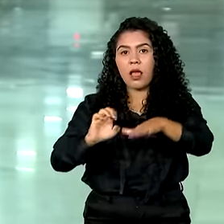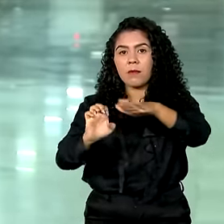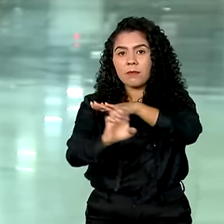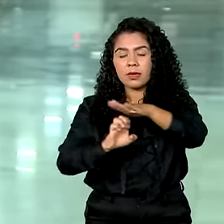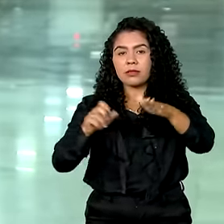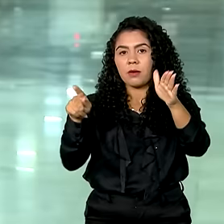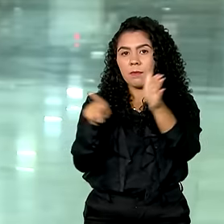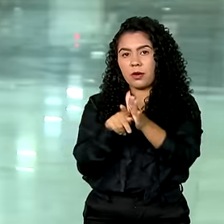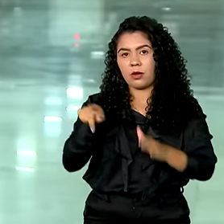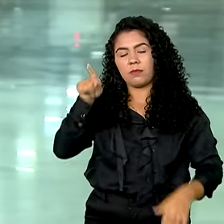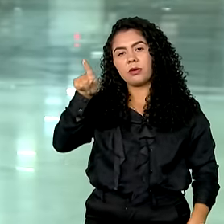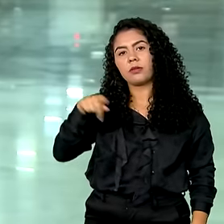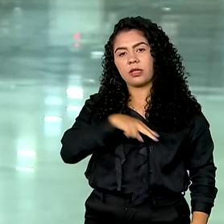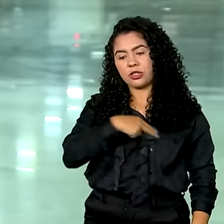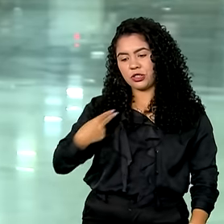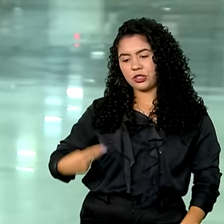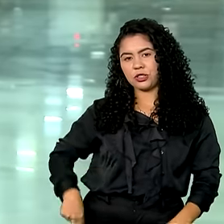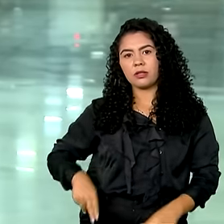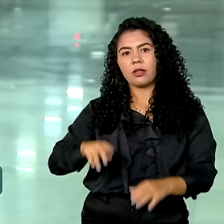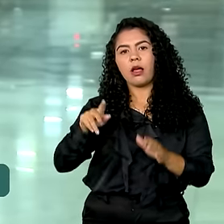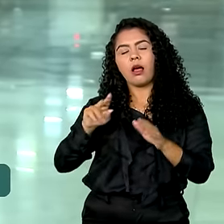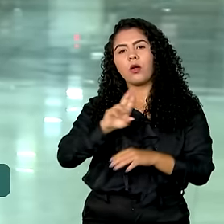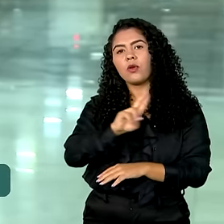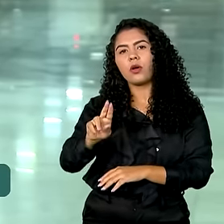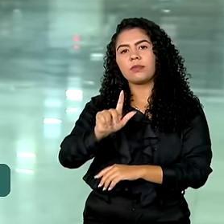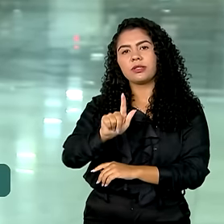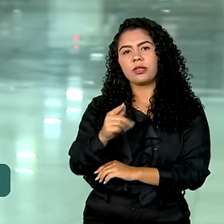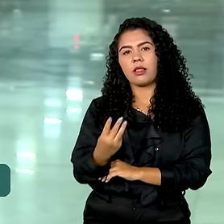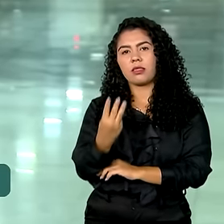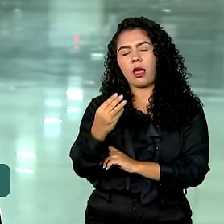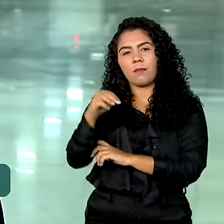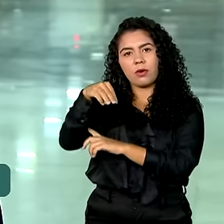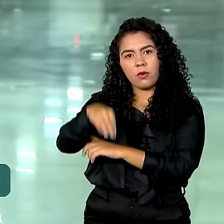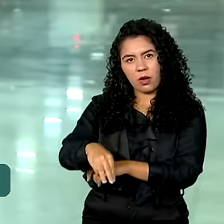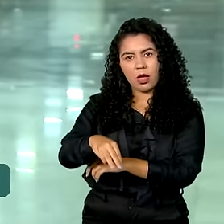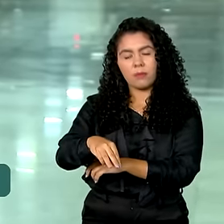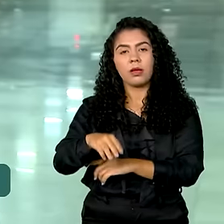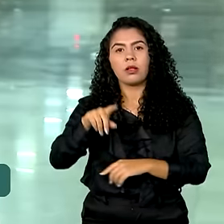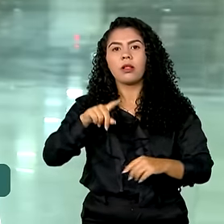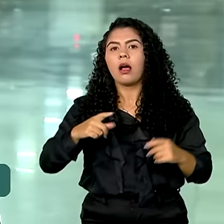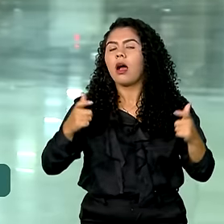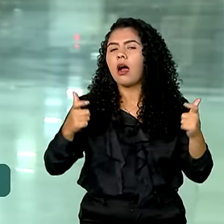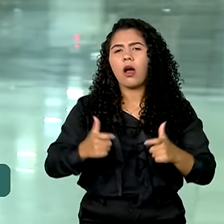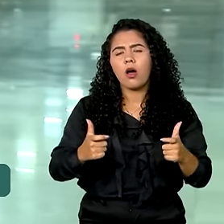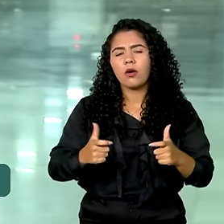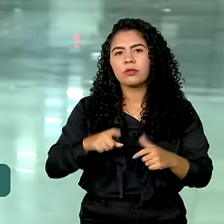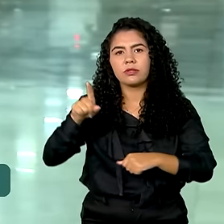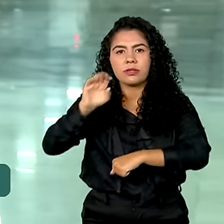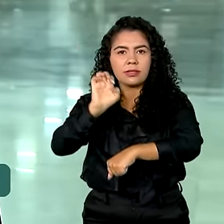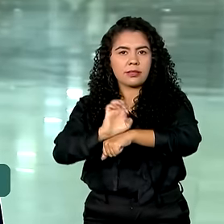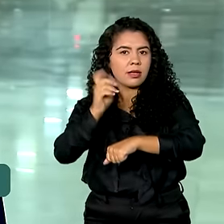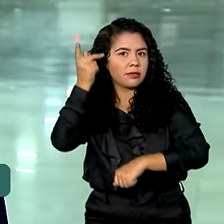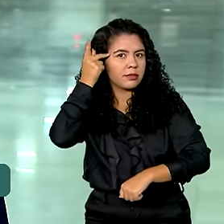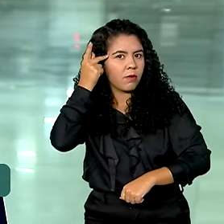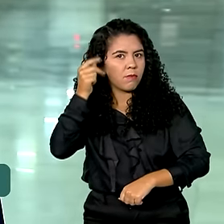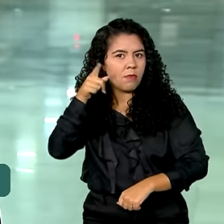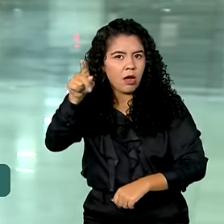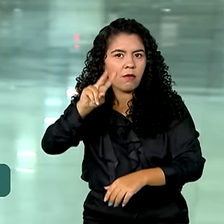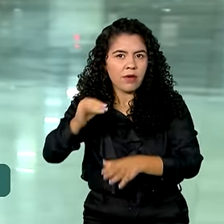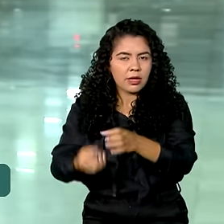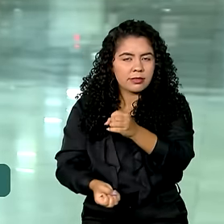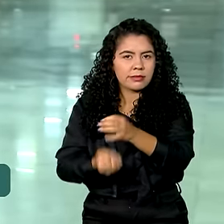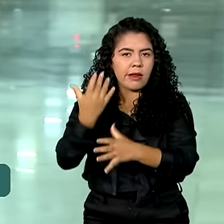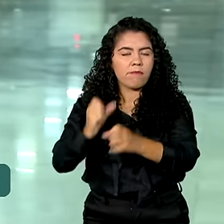GWM deve investir 10 bilhões de reais na fábrica instalada em Iracemápolis, no estado de São Paulo. O